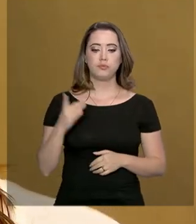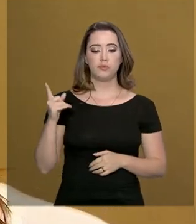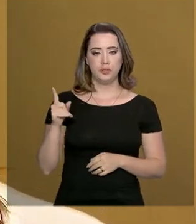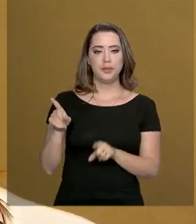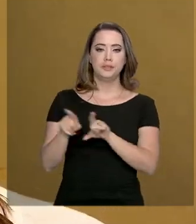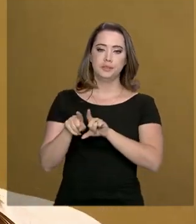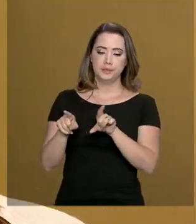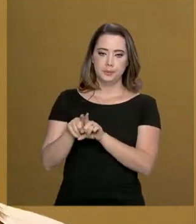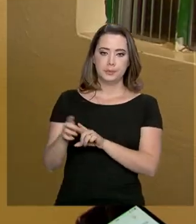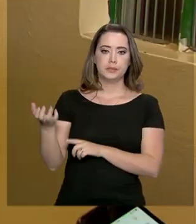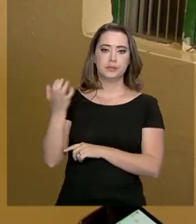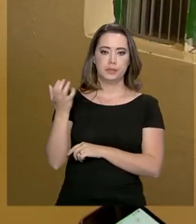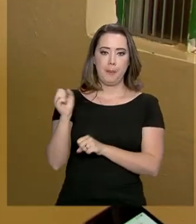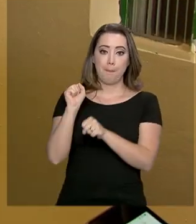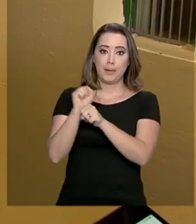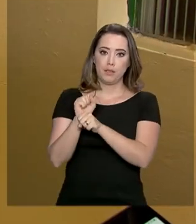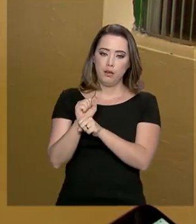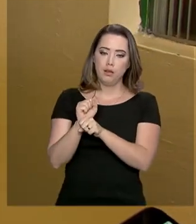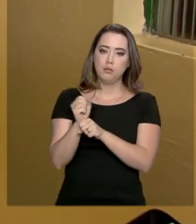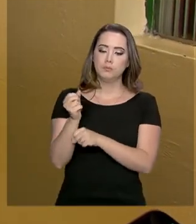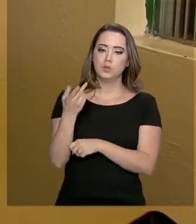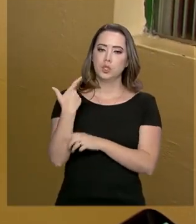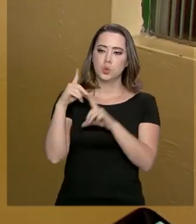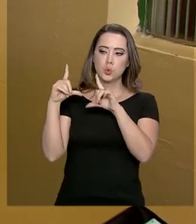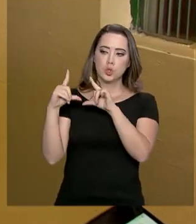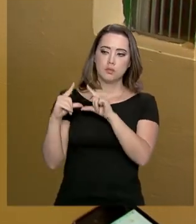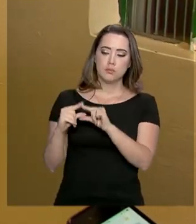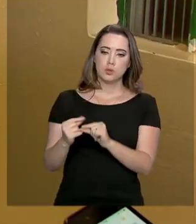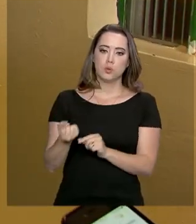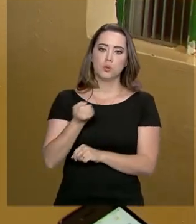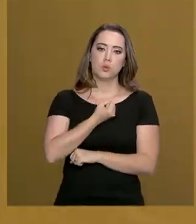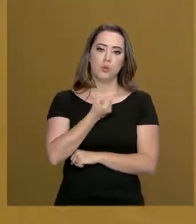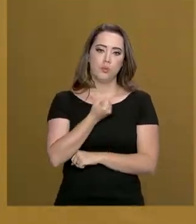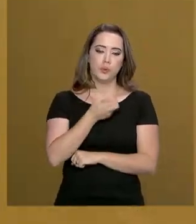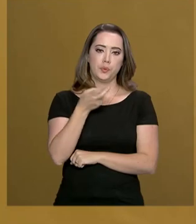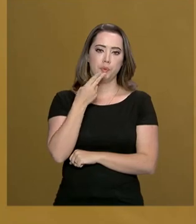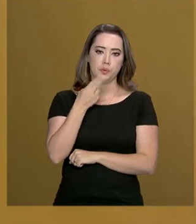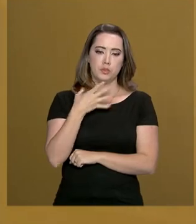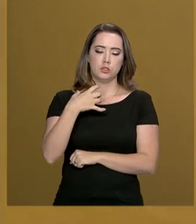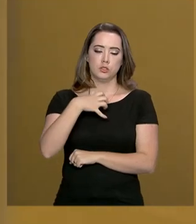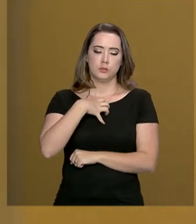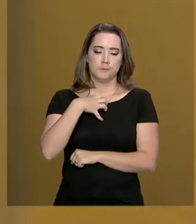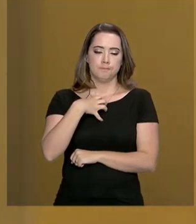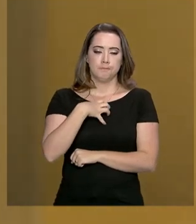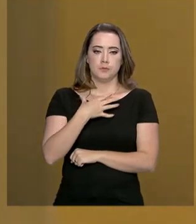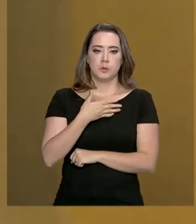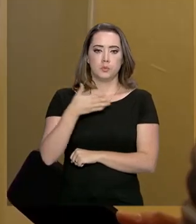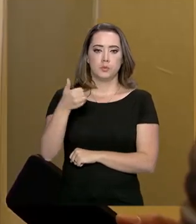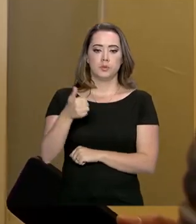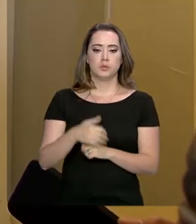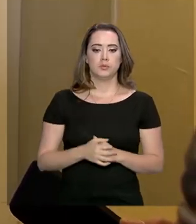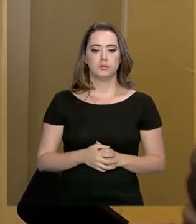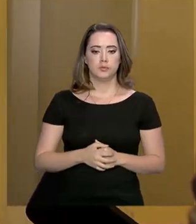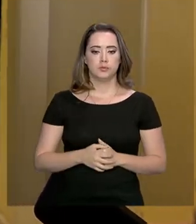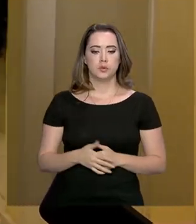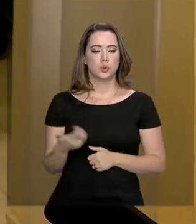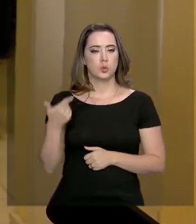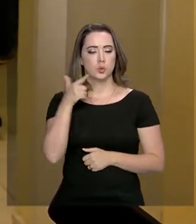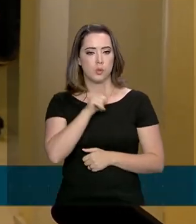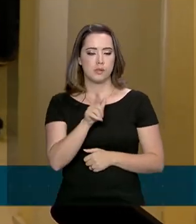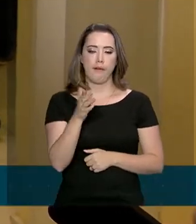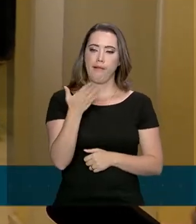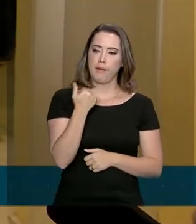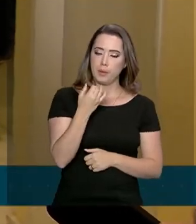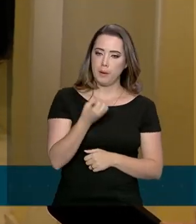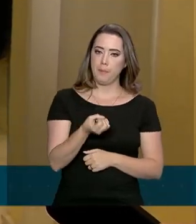também está tentando. Reduziu bastante o número de cigarros e já sentiu os benefícios. A gente consegue se